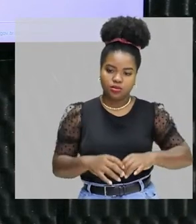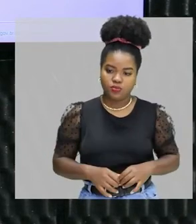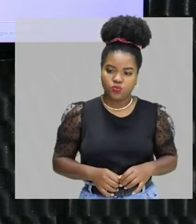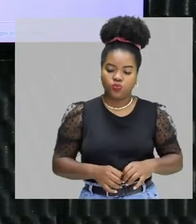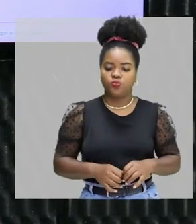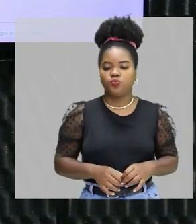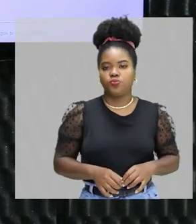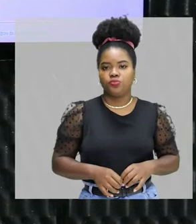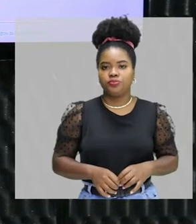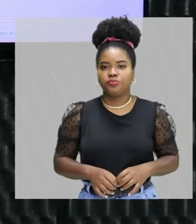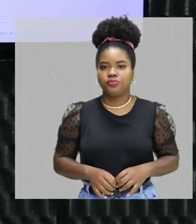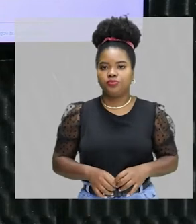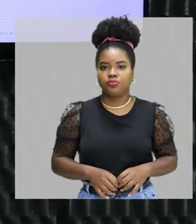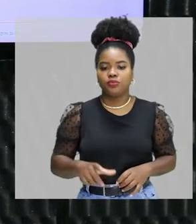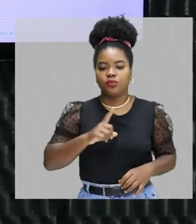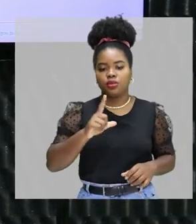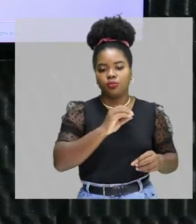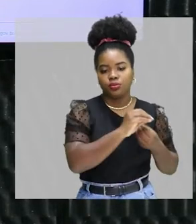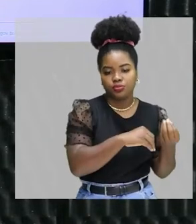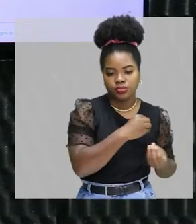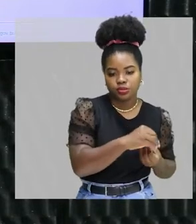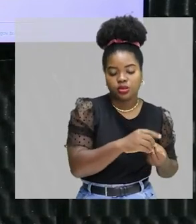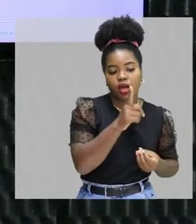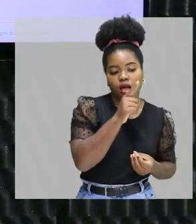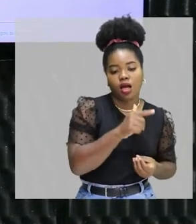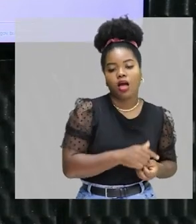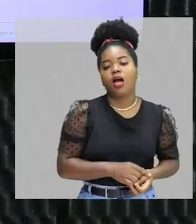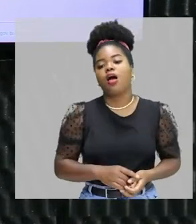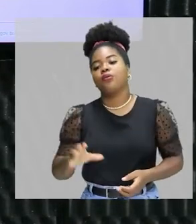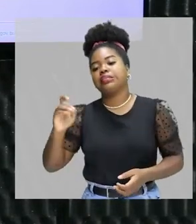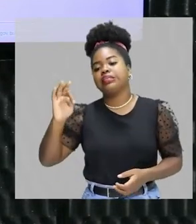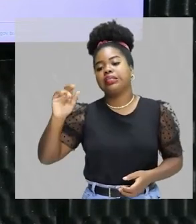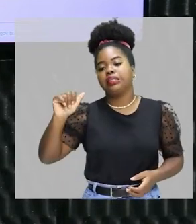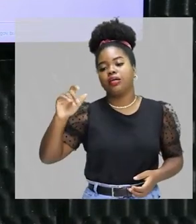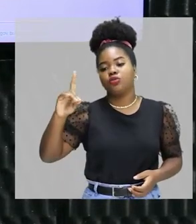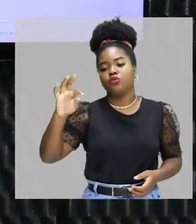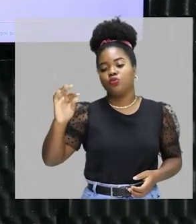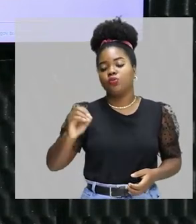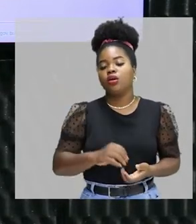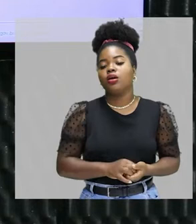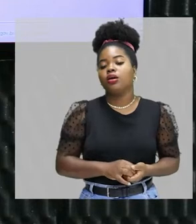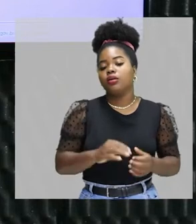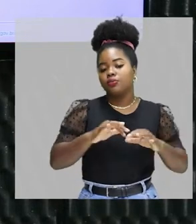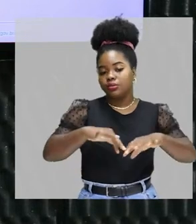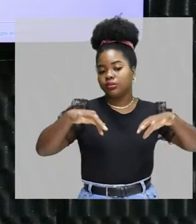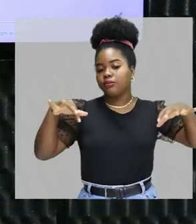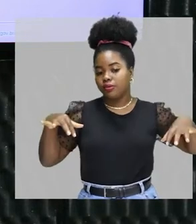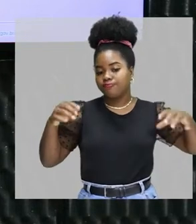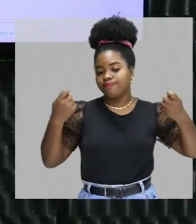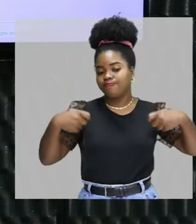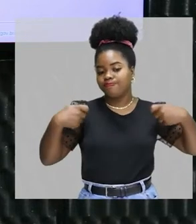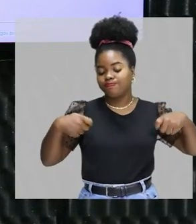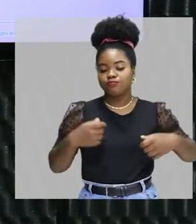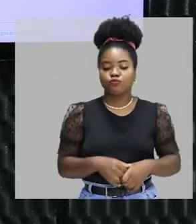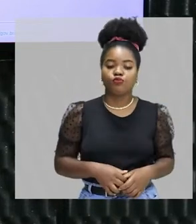desses componentes. Eu tenho uma mistura, água e acetato de etila, e eu preciso separar. Ok?